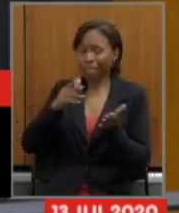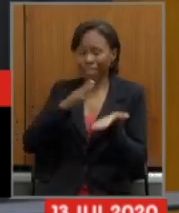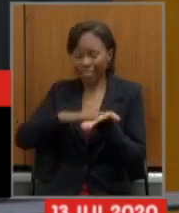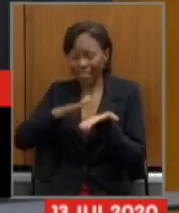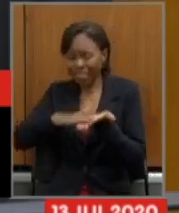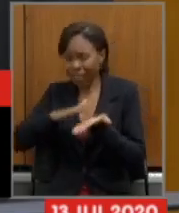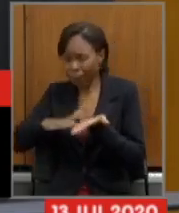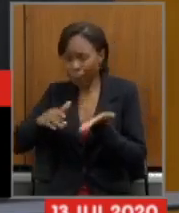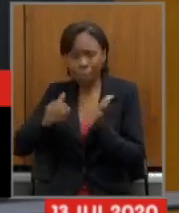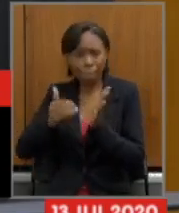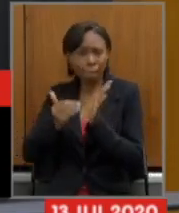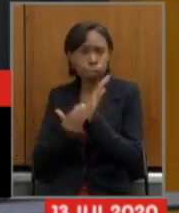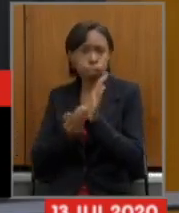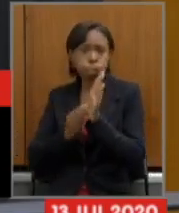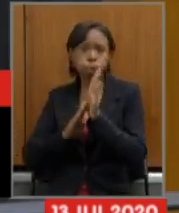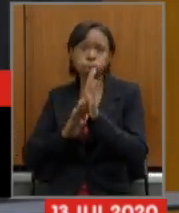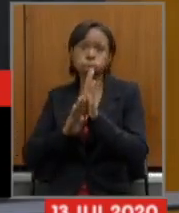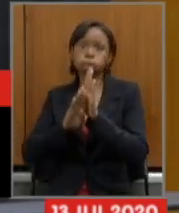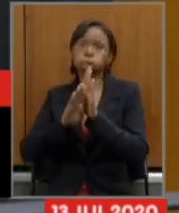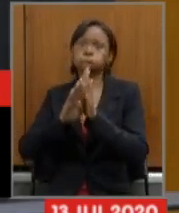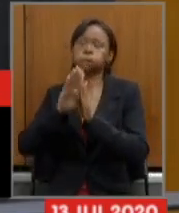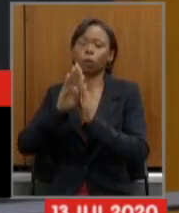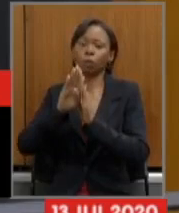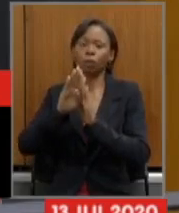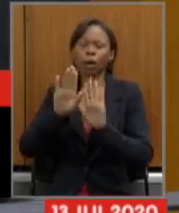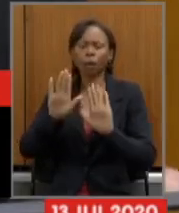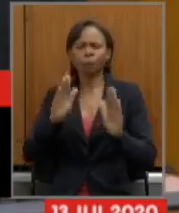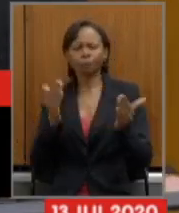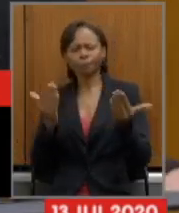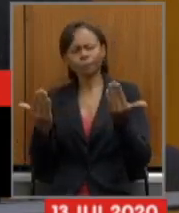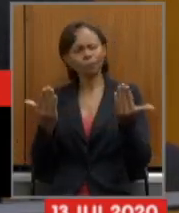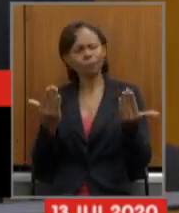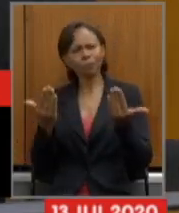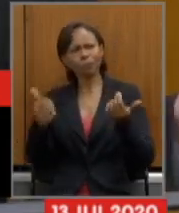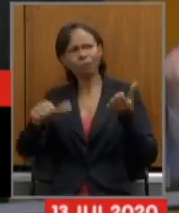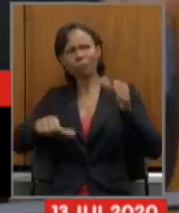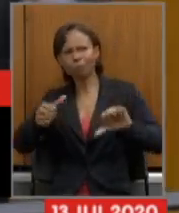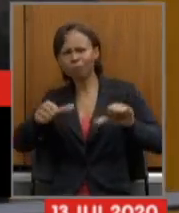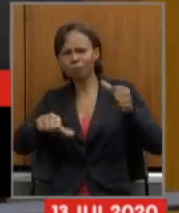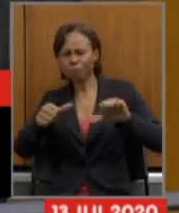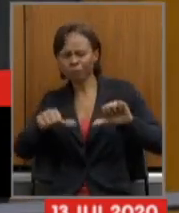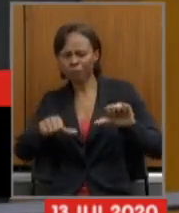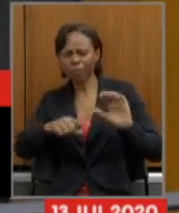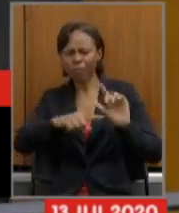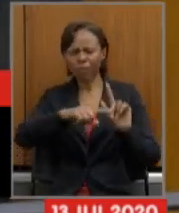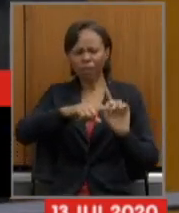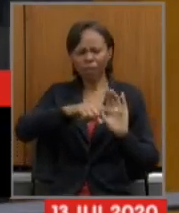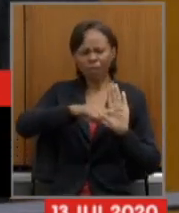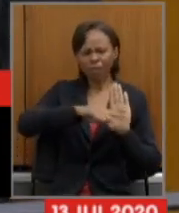Quando nós analisamos a evolução do deste previdenciário